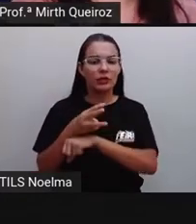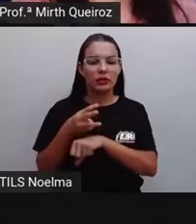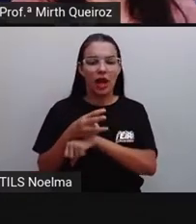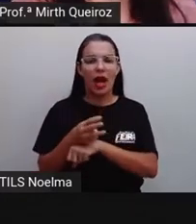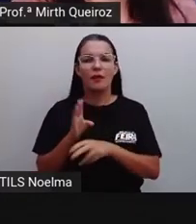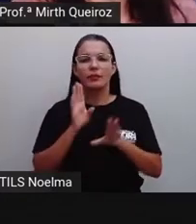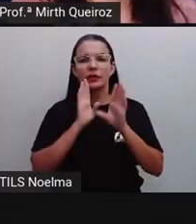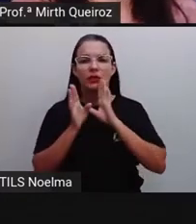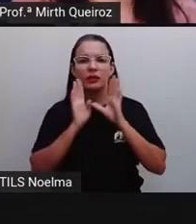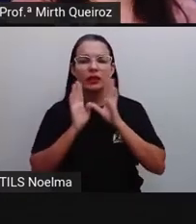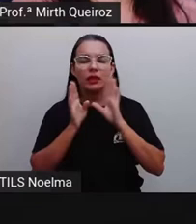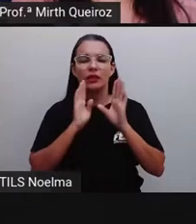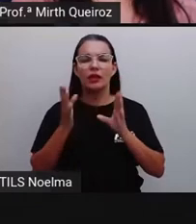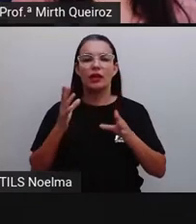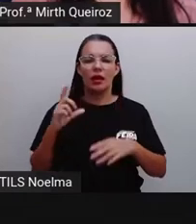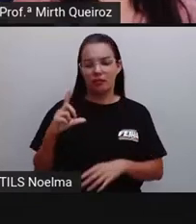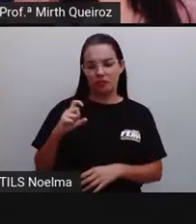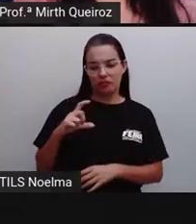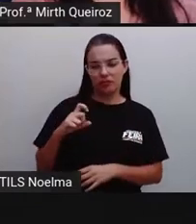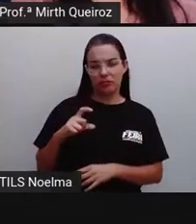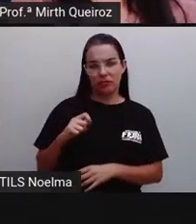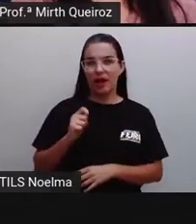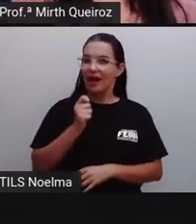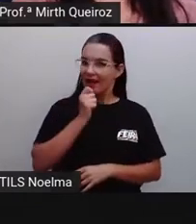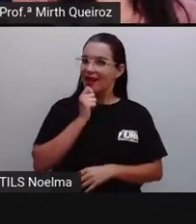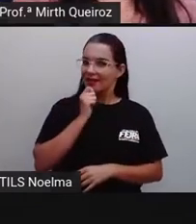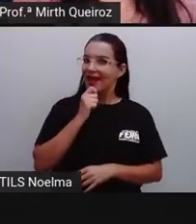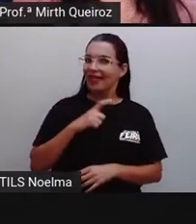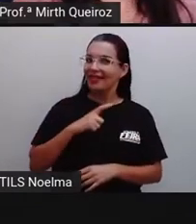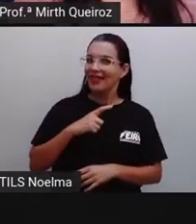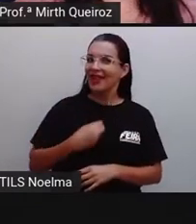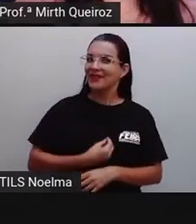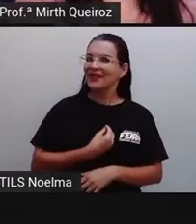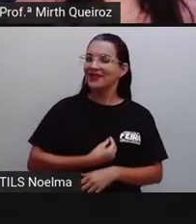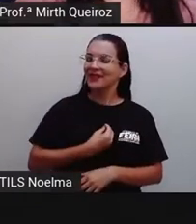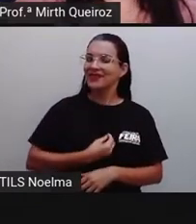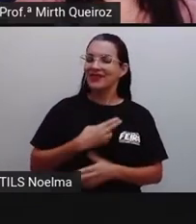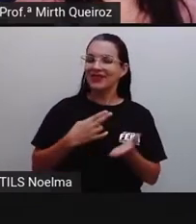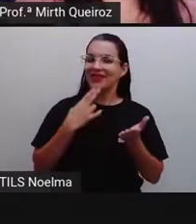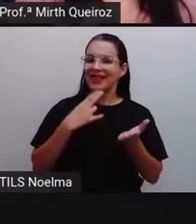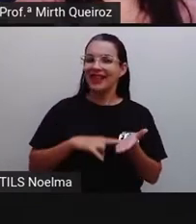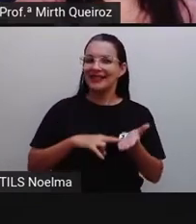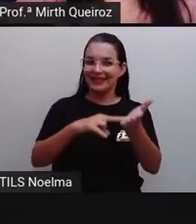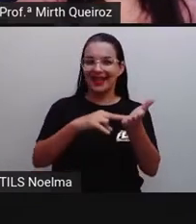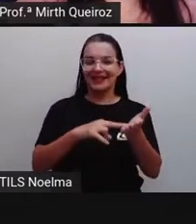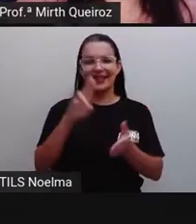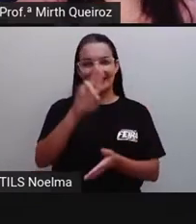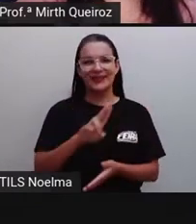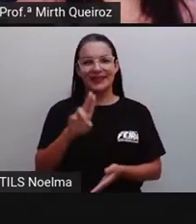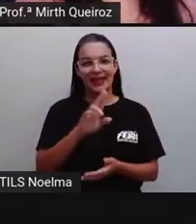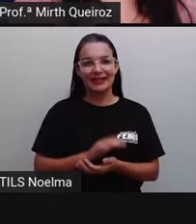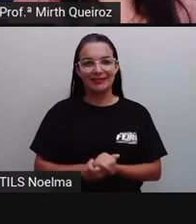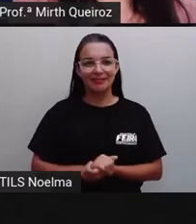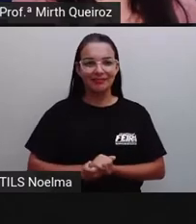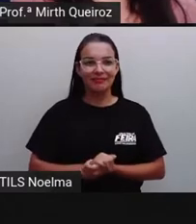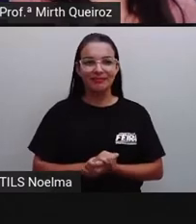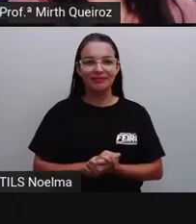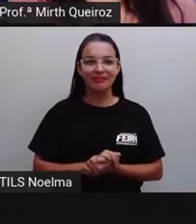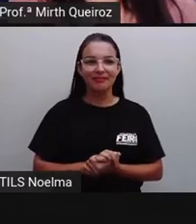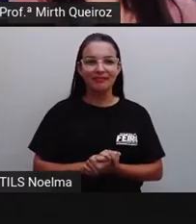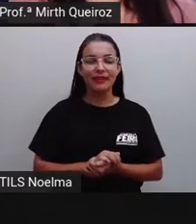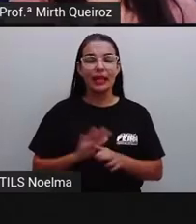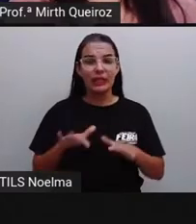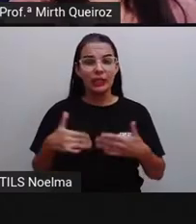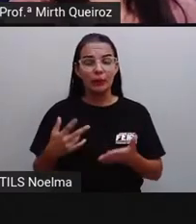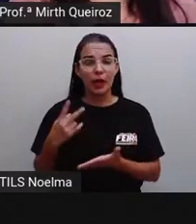Telegram, Facebook, ela ainda está sendo muito utilizada, certo? E